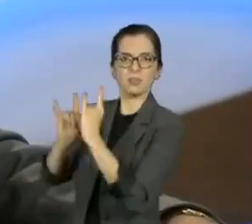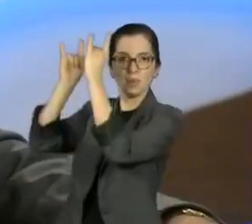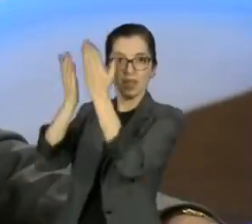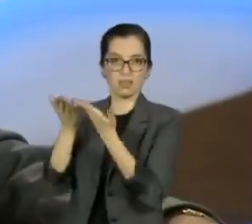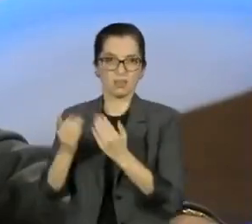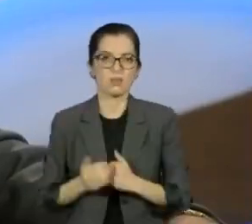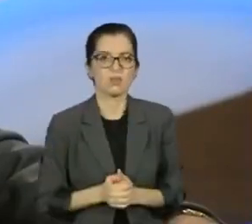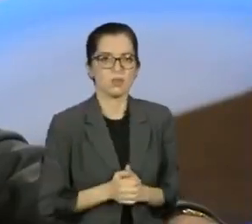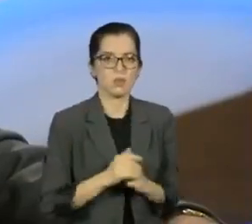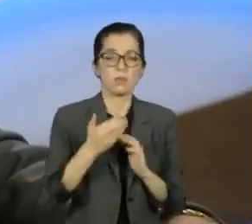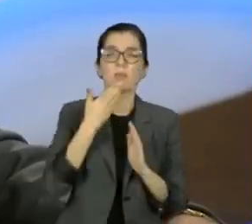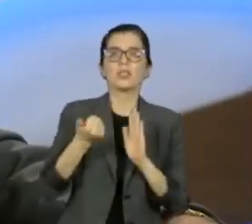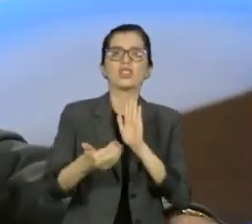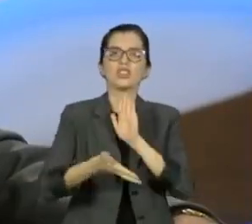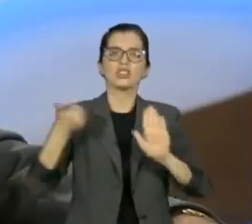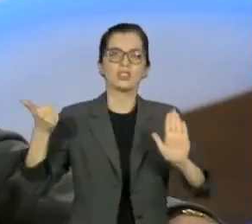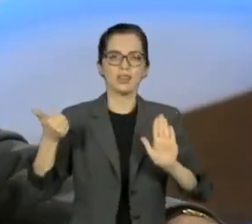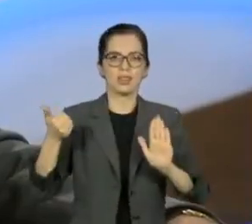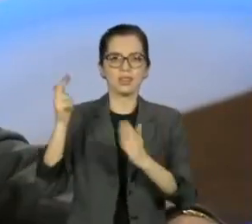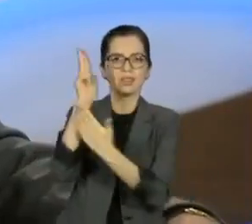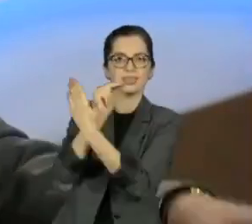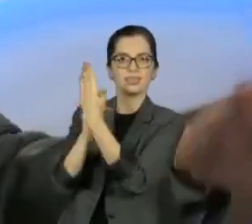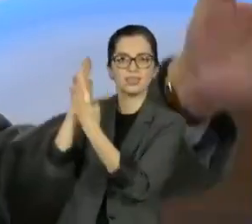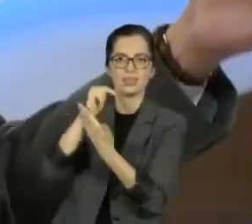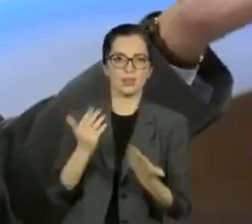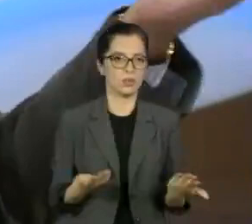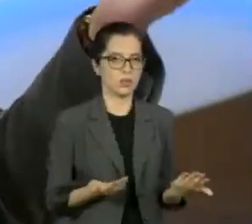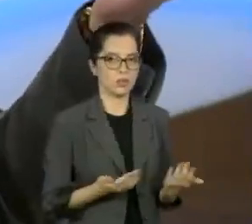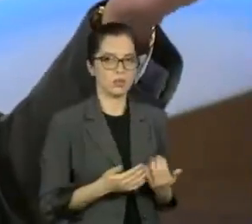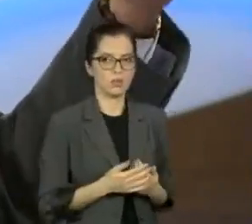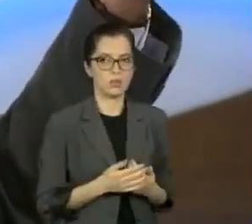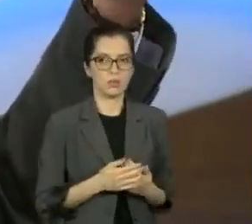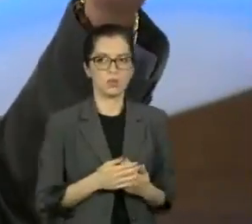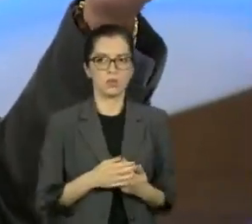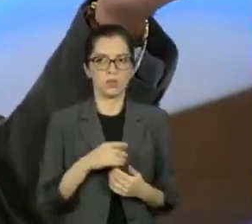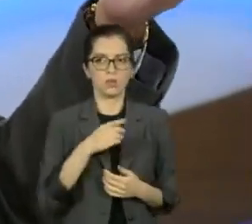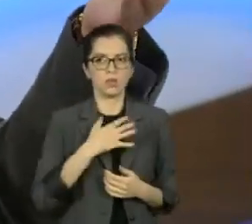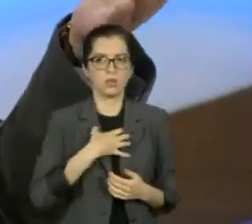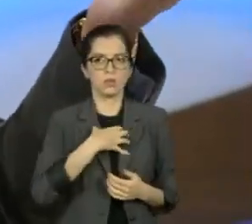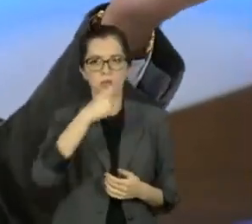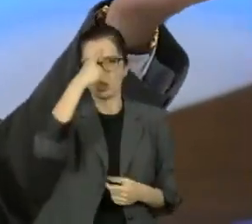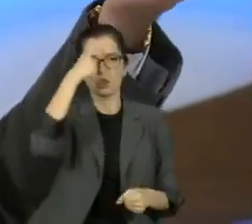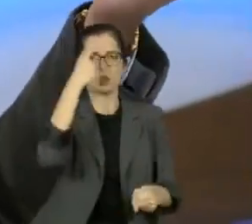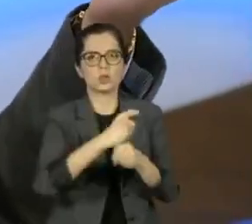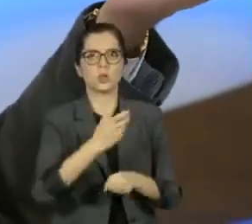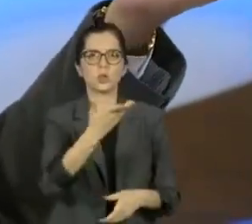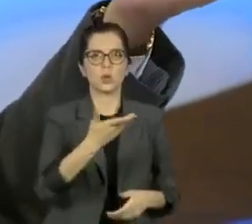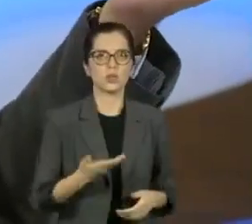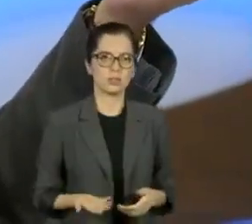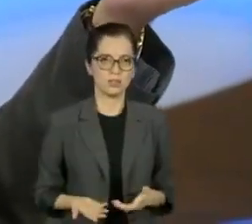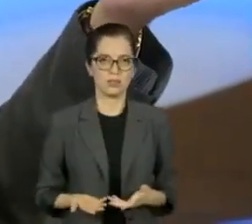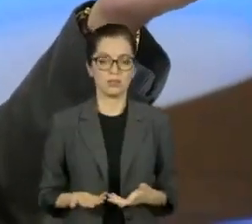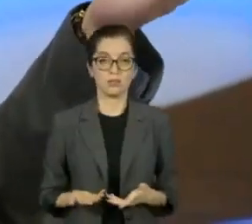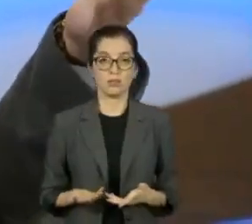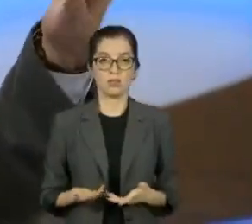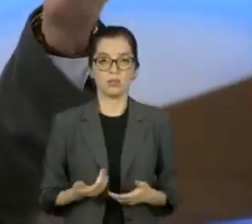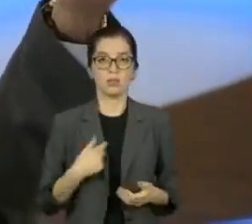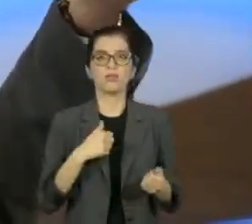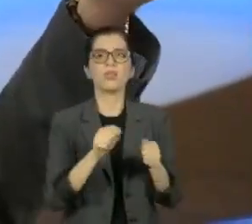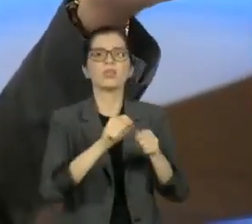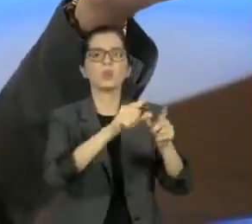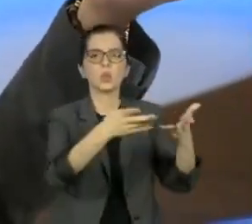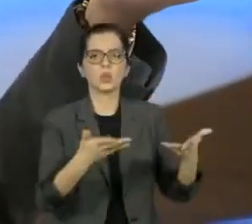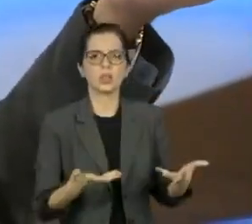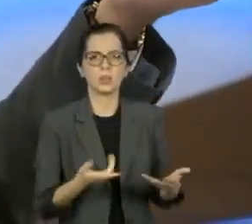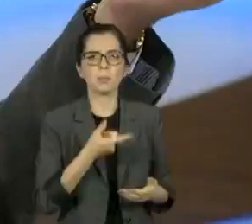boçaloide. Entendeu? O que você vai fazer com um cara desse, desse